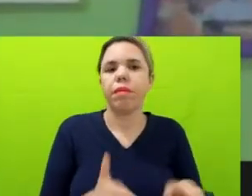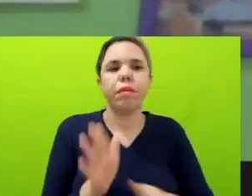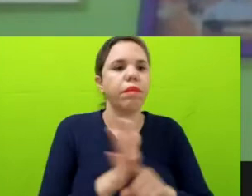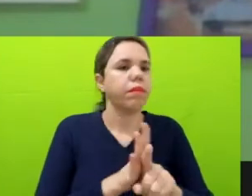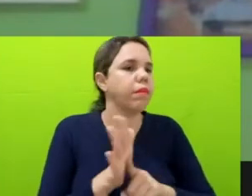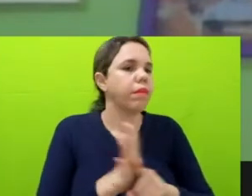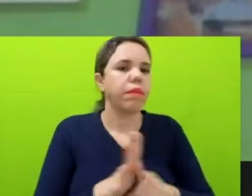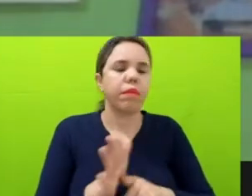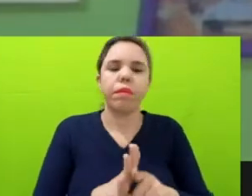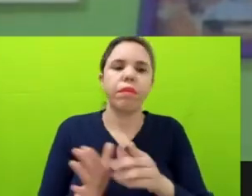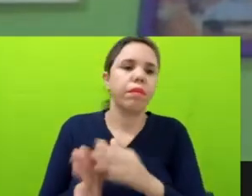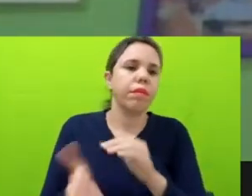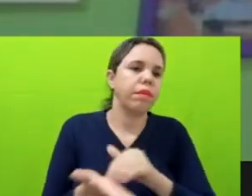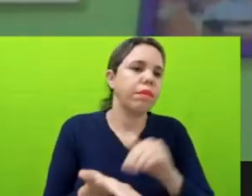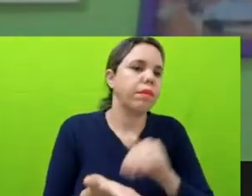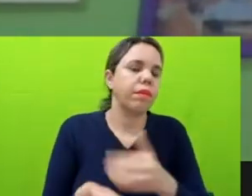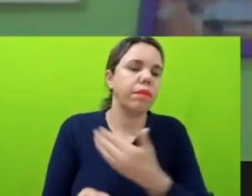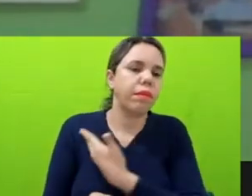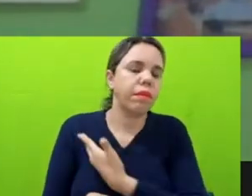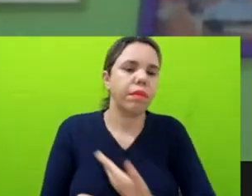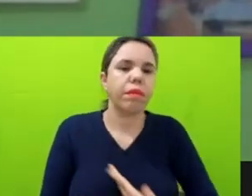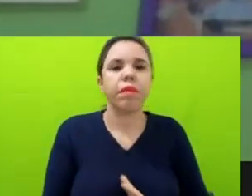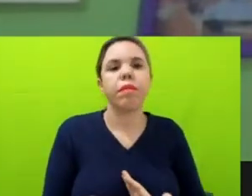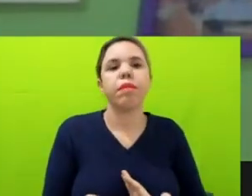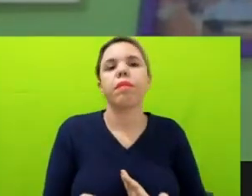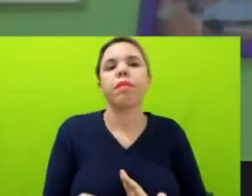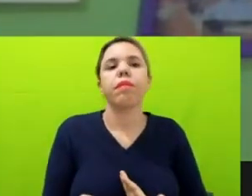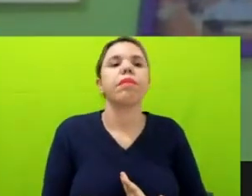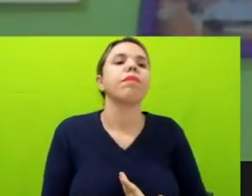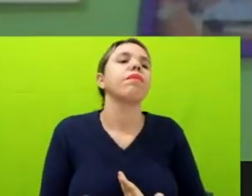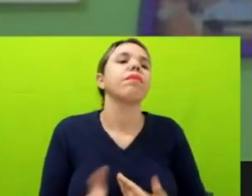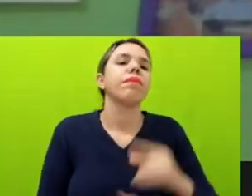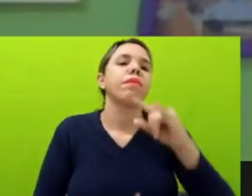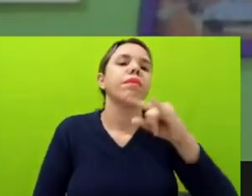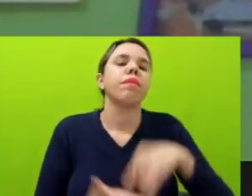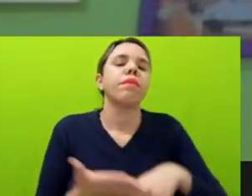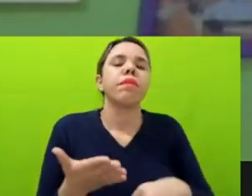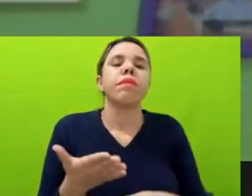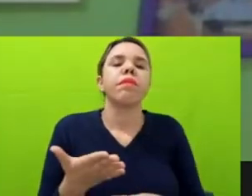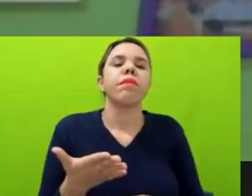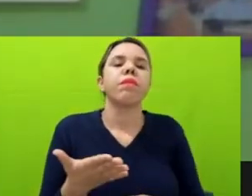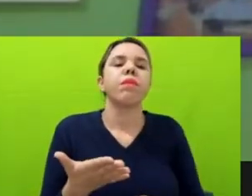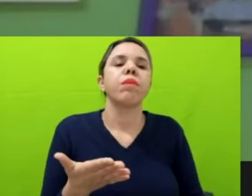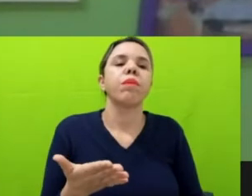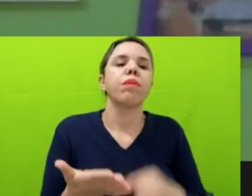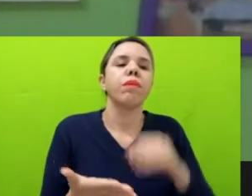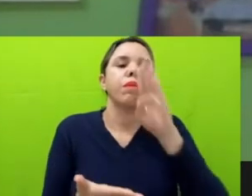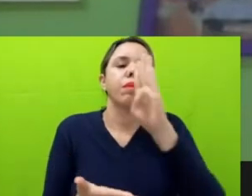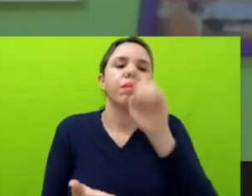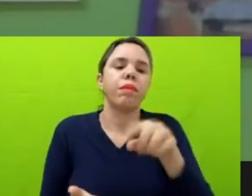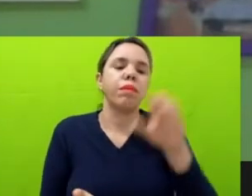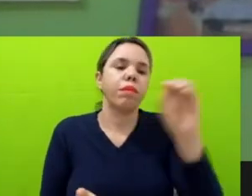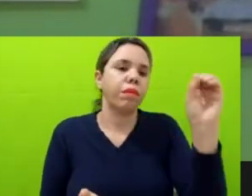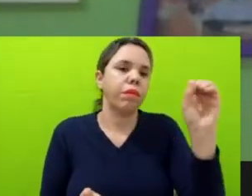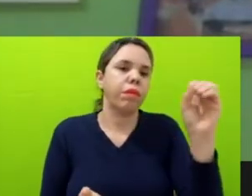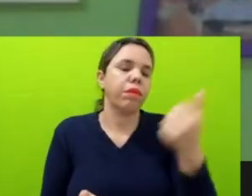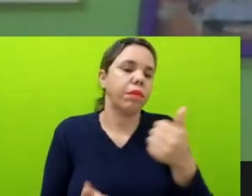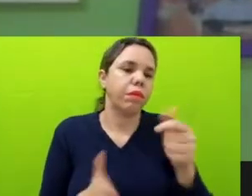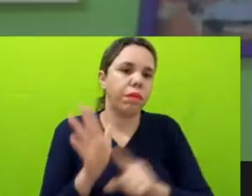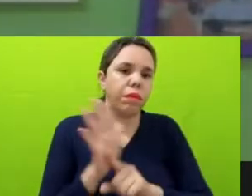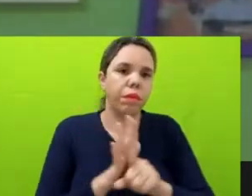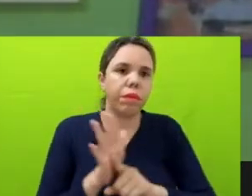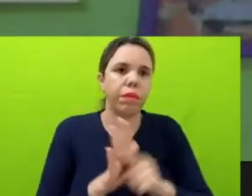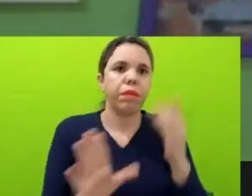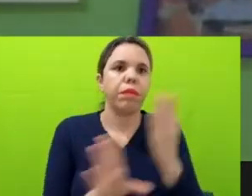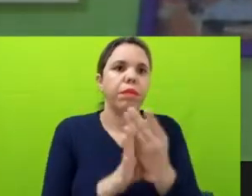porque elas que formalizam, de fato, né, através dos BO, essas primeiras informações da violência. E aí nós tivemos um